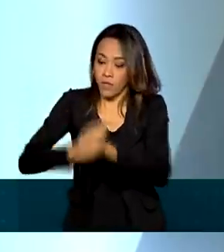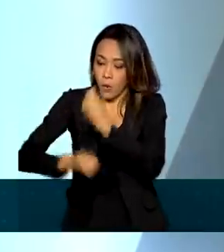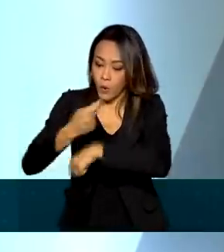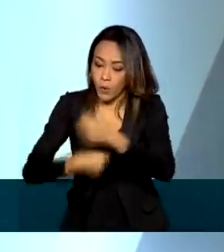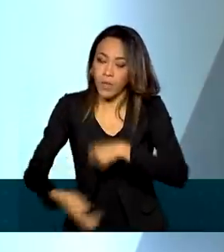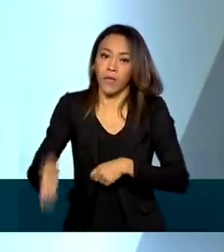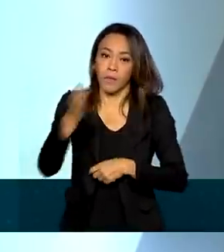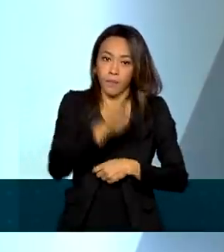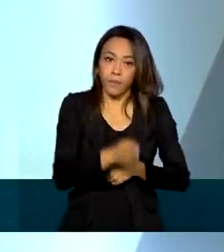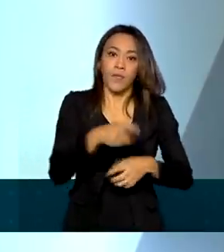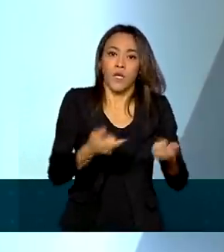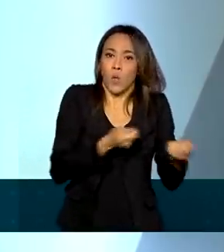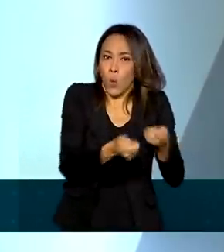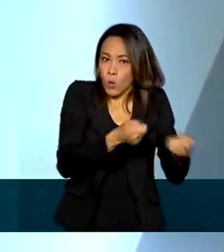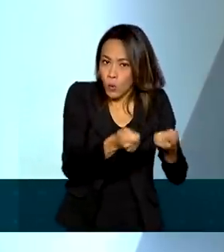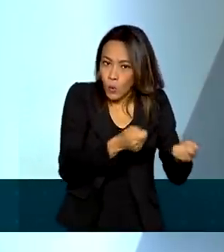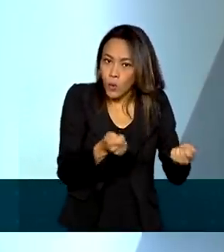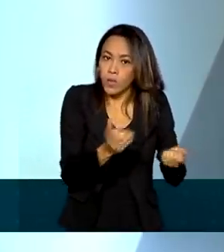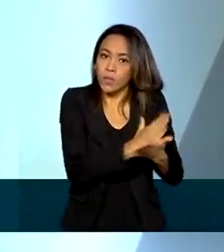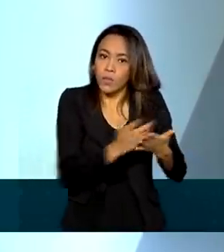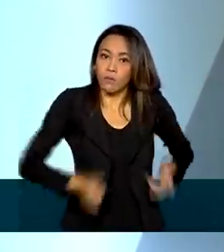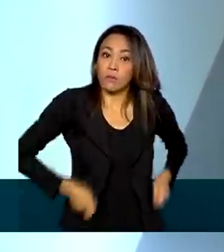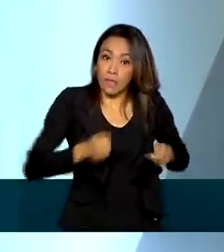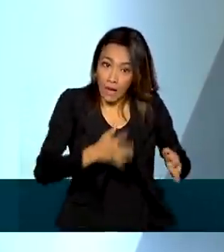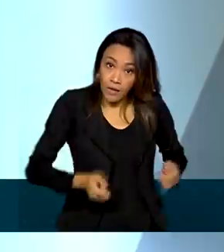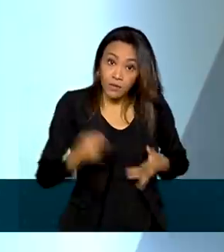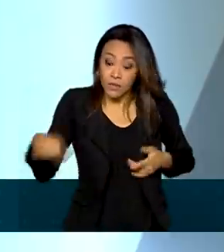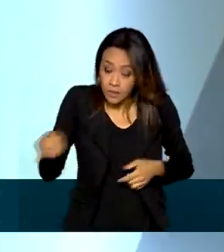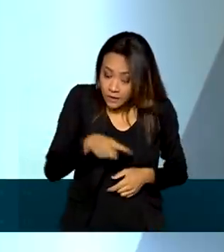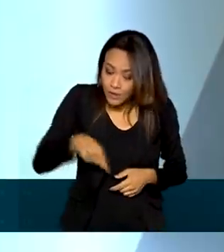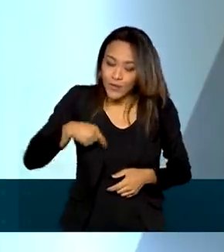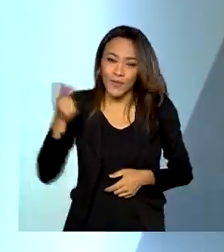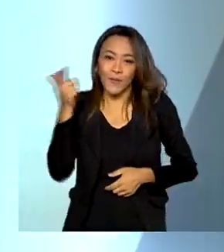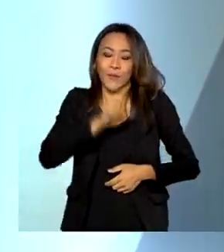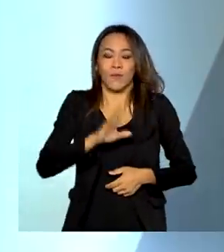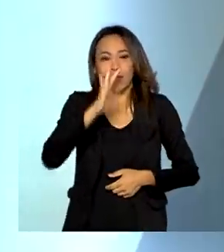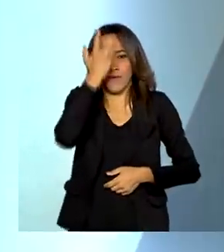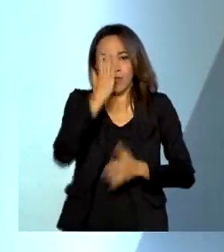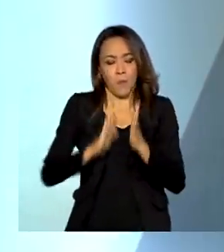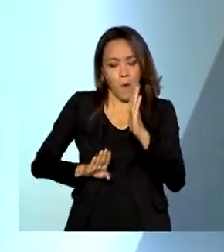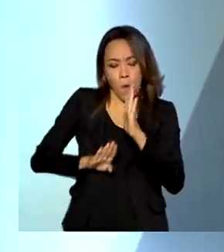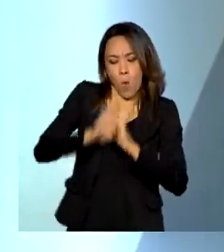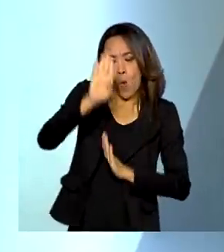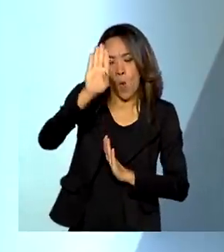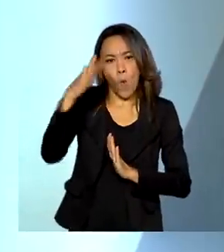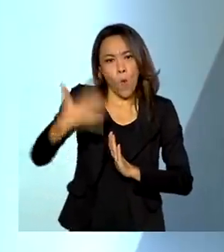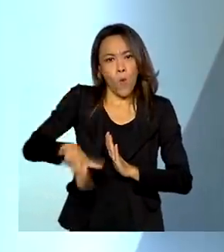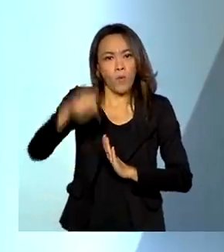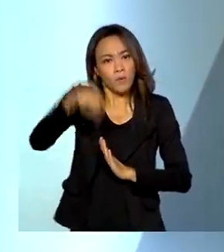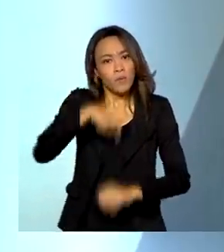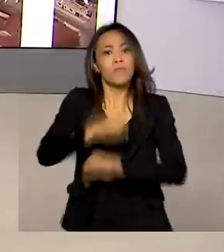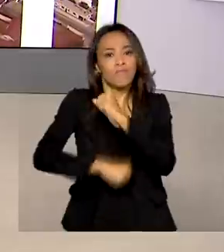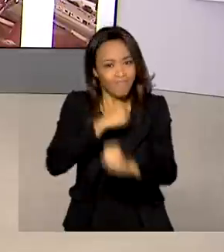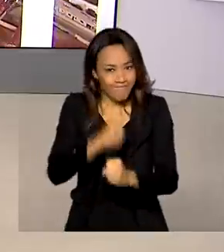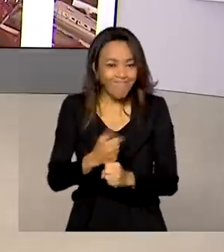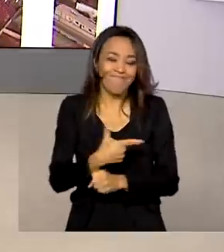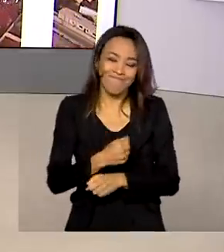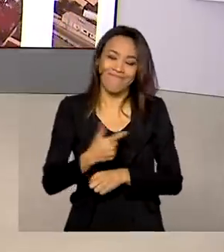congelamento de alguns gastos, facilitaram a obtenção desse superávit expressivo neste ano de 2021.